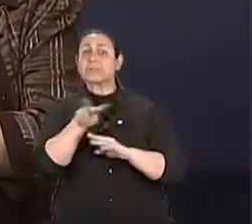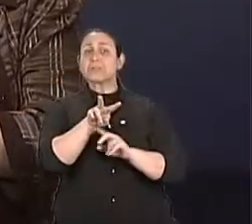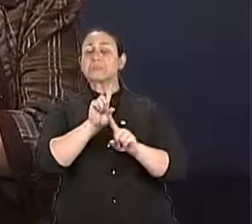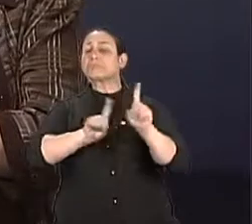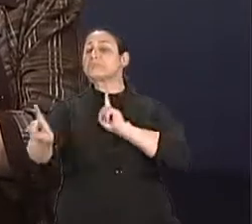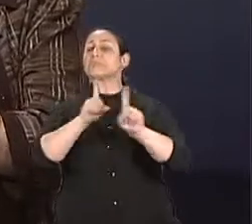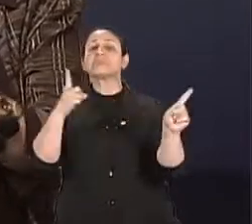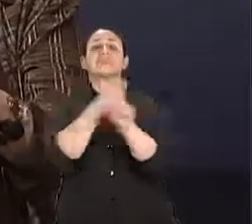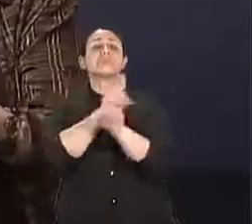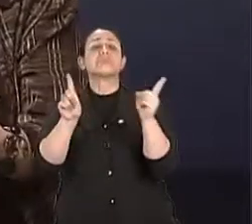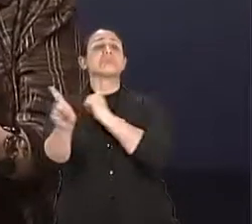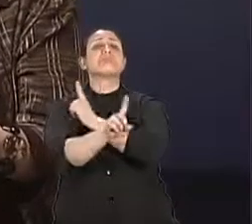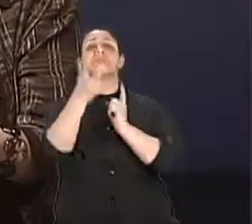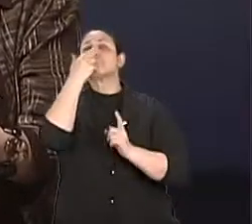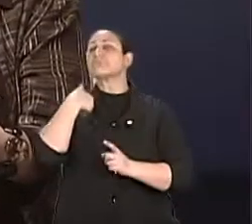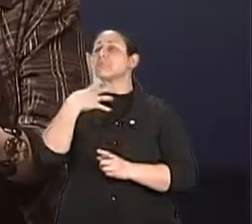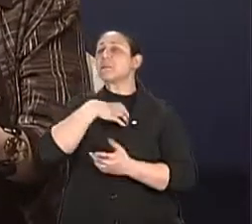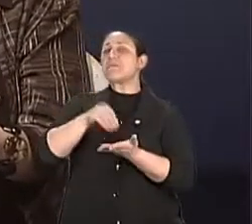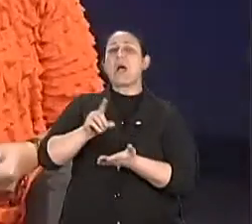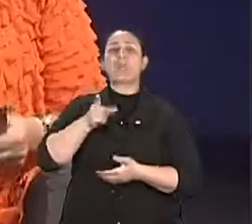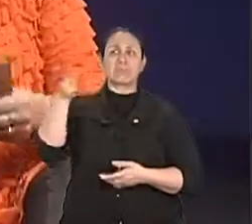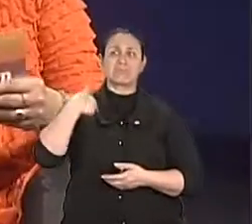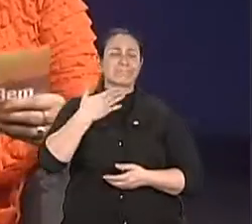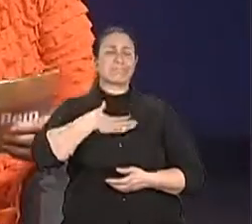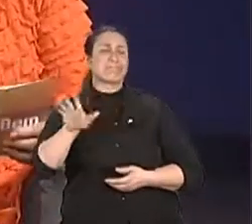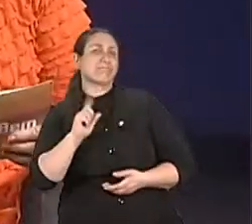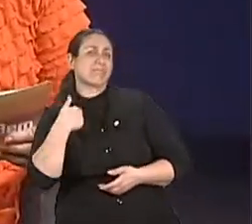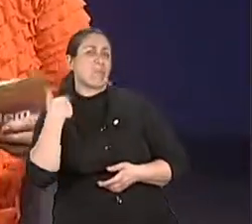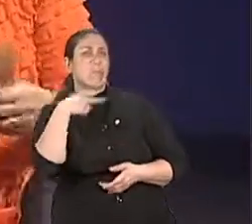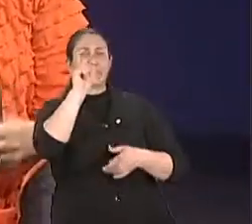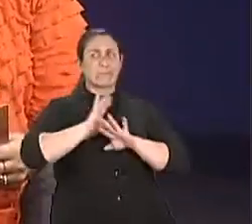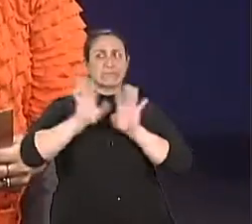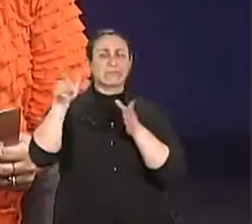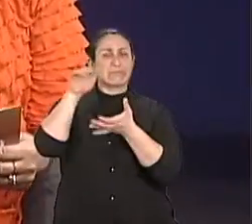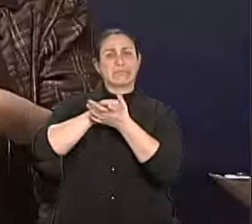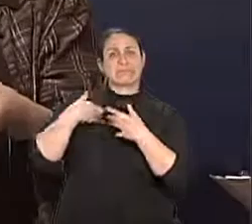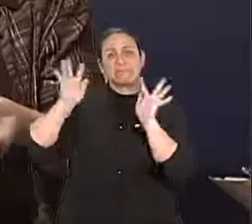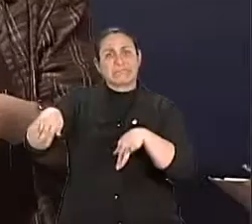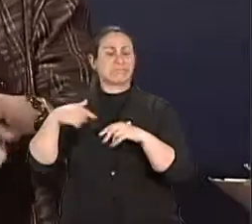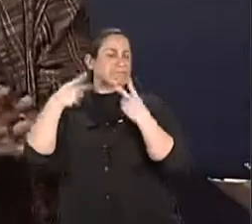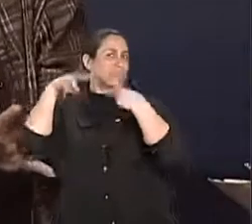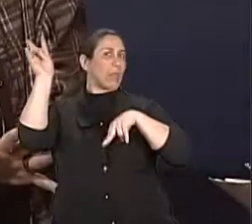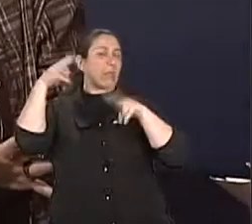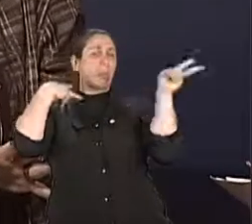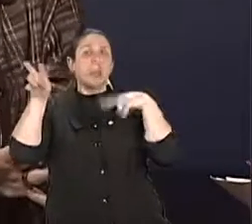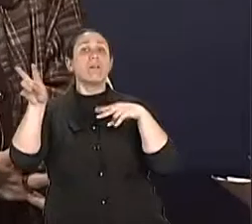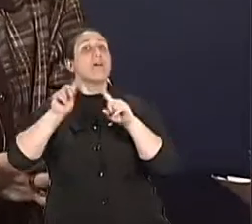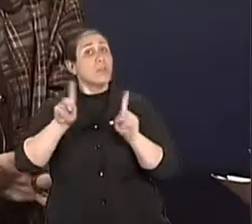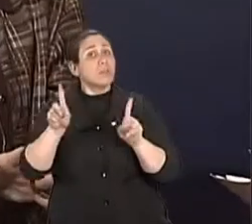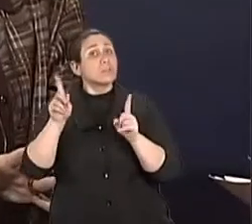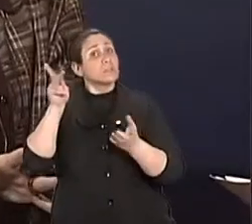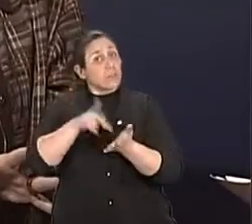outro algo pra se completar e não se mostrava. Ou seja, não ficava claro aquela pessoa pra outra. Não, eram duas pessoas